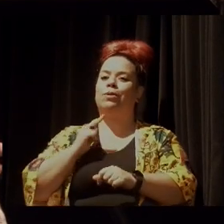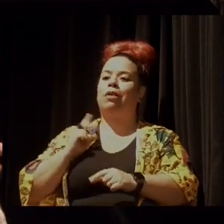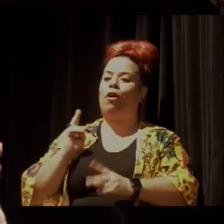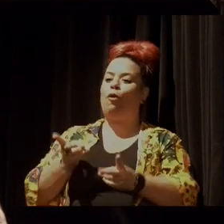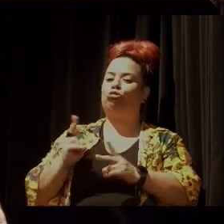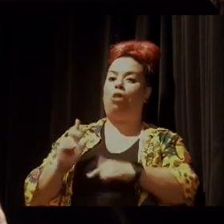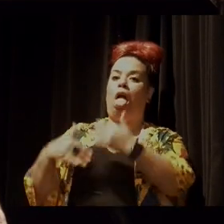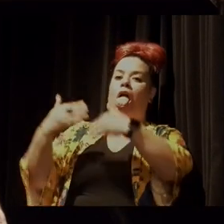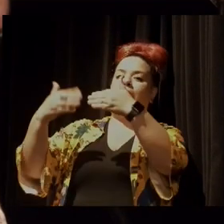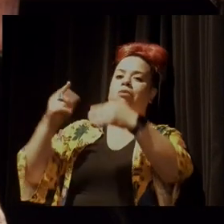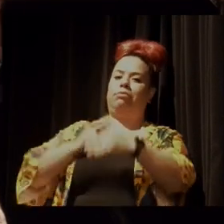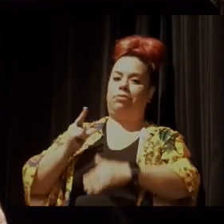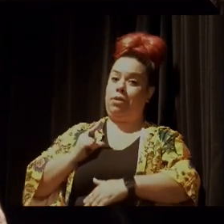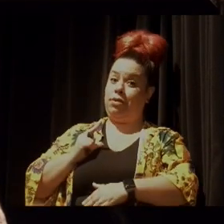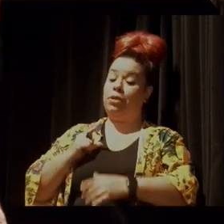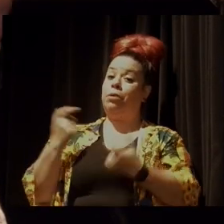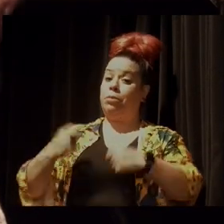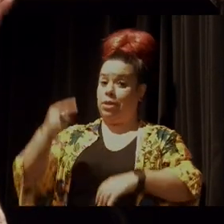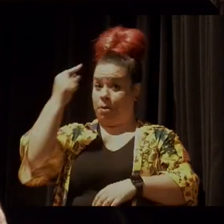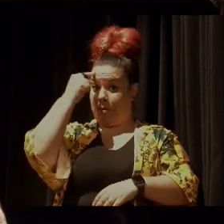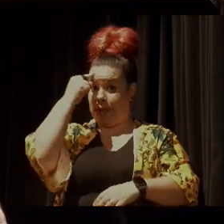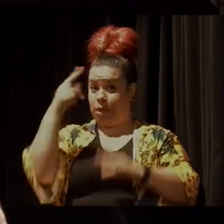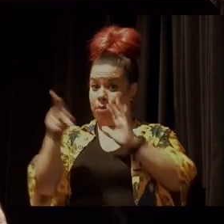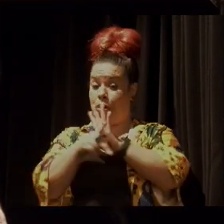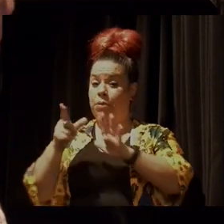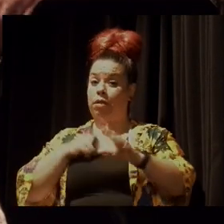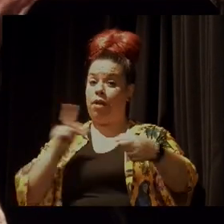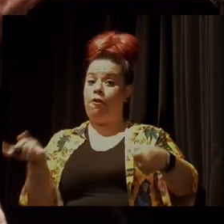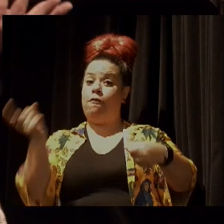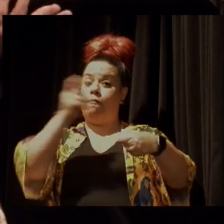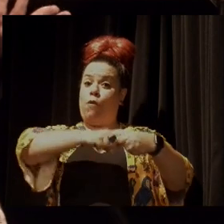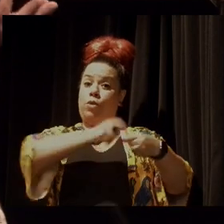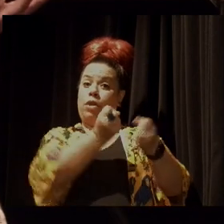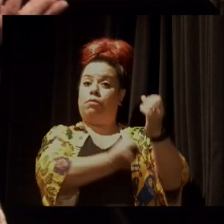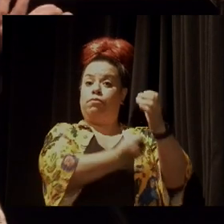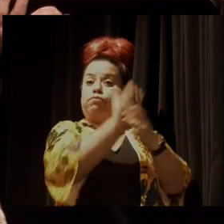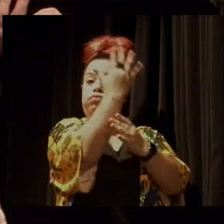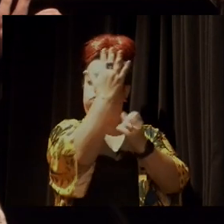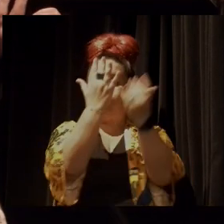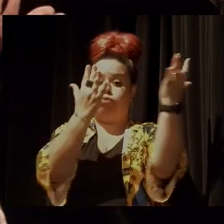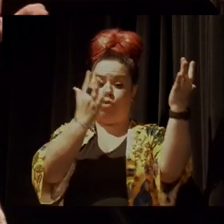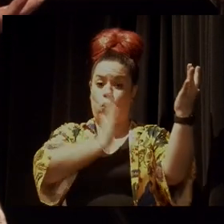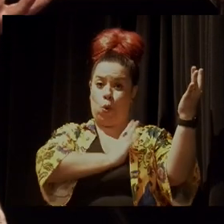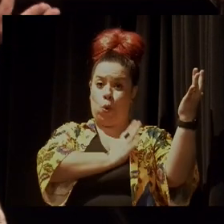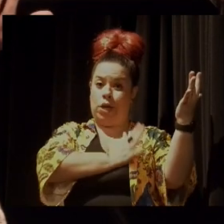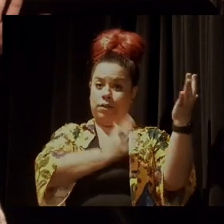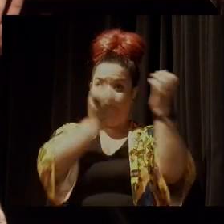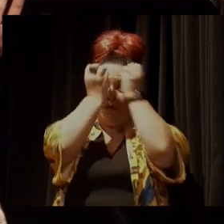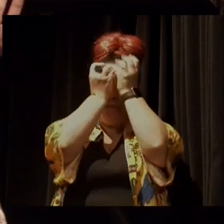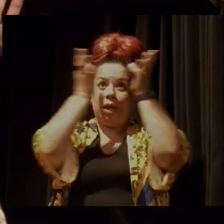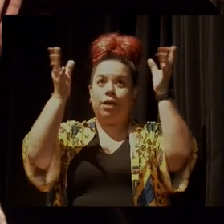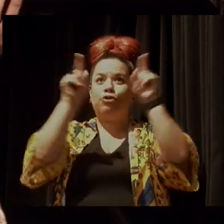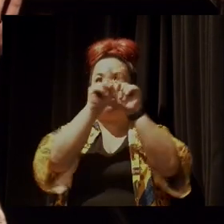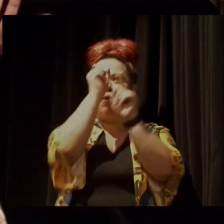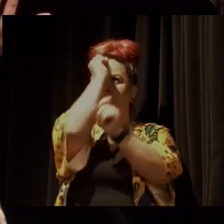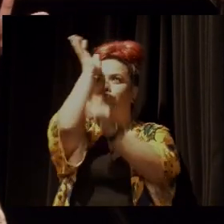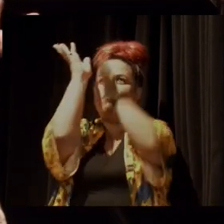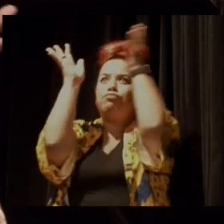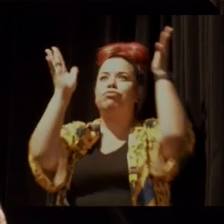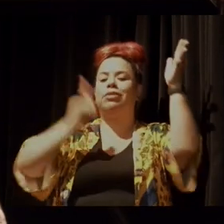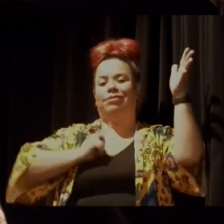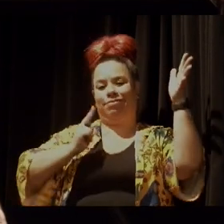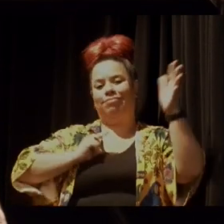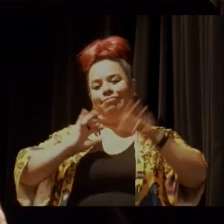propondo. A reflorestar, como diz a Célia Chacriabá, mentes e corações. Ela é incrível. Então,